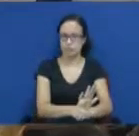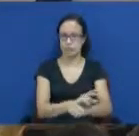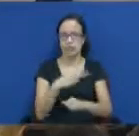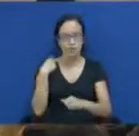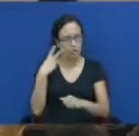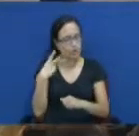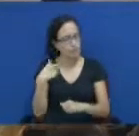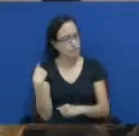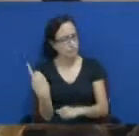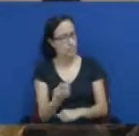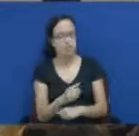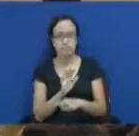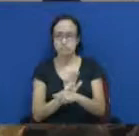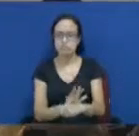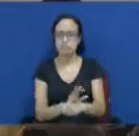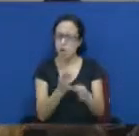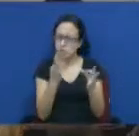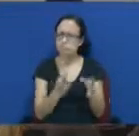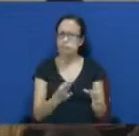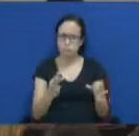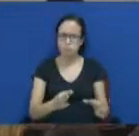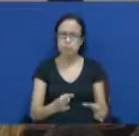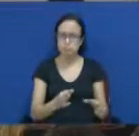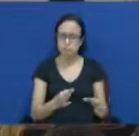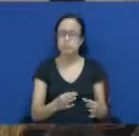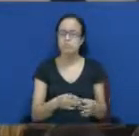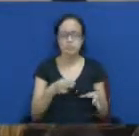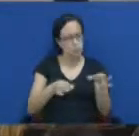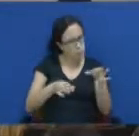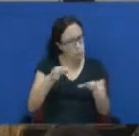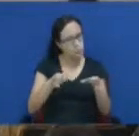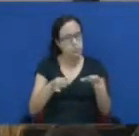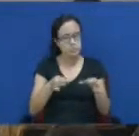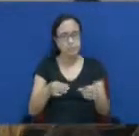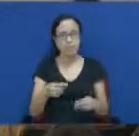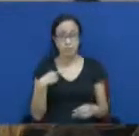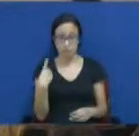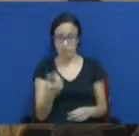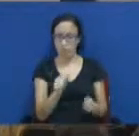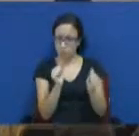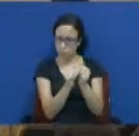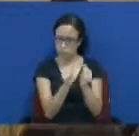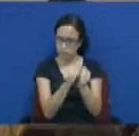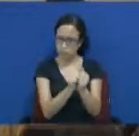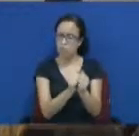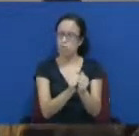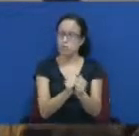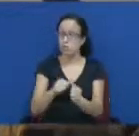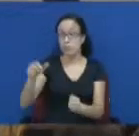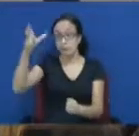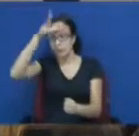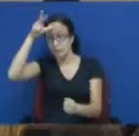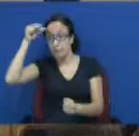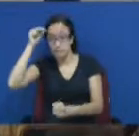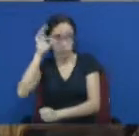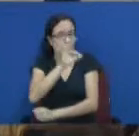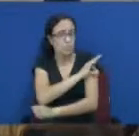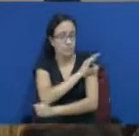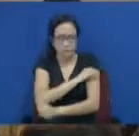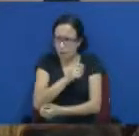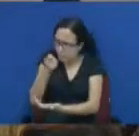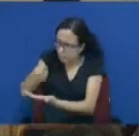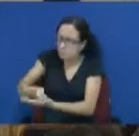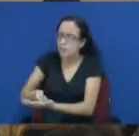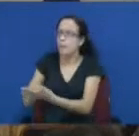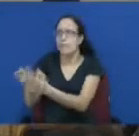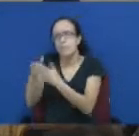trazem para nós, e, sem dúvida, nós estaremos lado a lado para fazer essa batalha e cobrar o prefeito municipal, a prefeitura municipal, para que